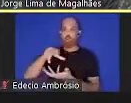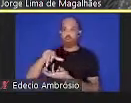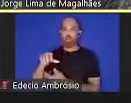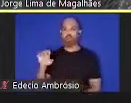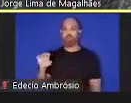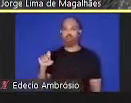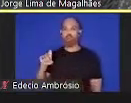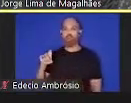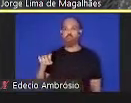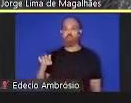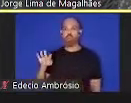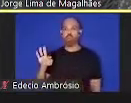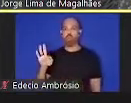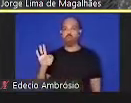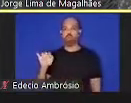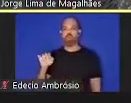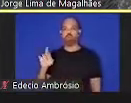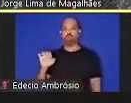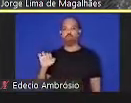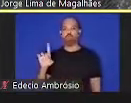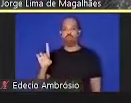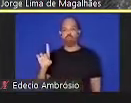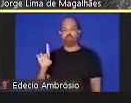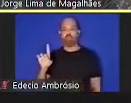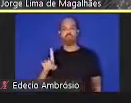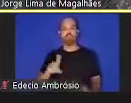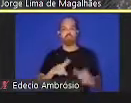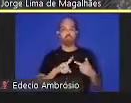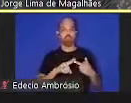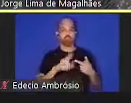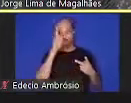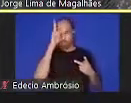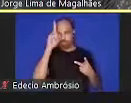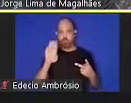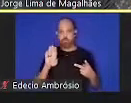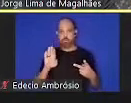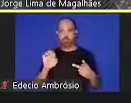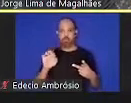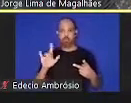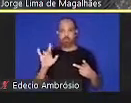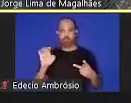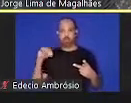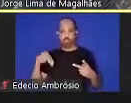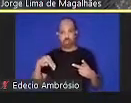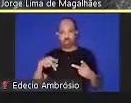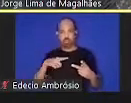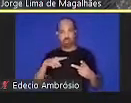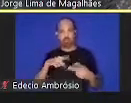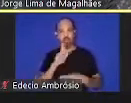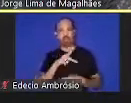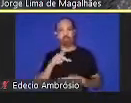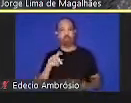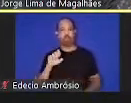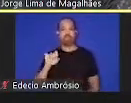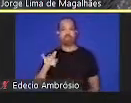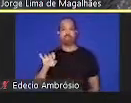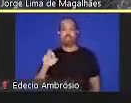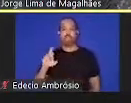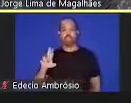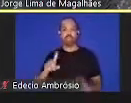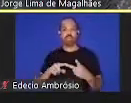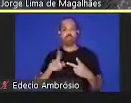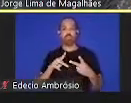em Berlim, é um professor sênior da Universidade Martin Oxford School e professor visitante nosso da